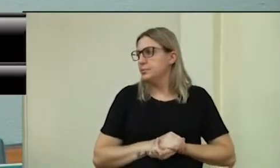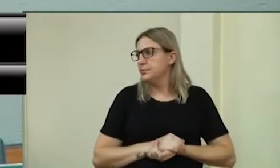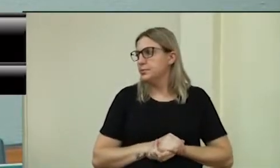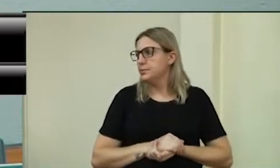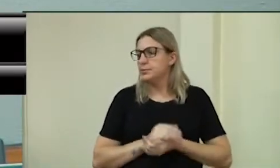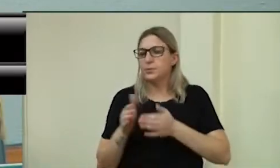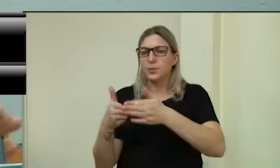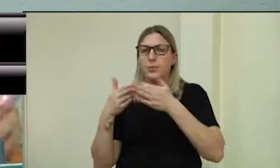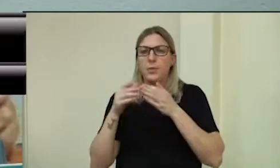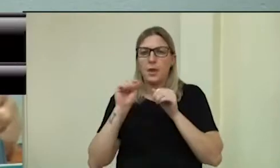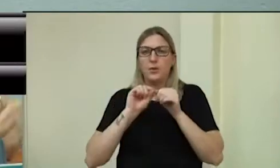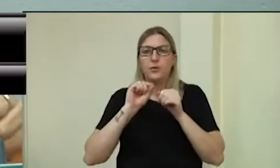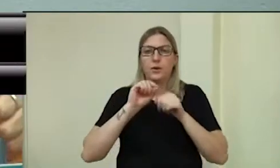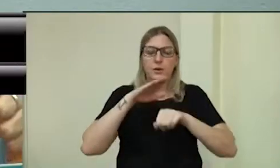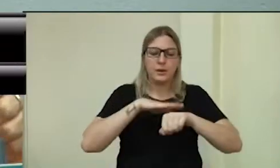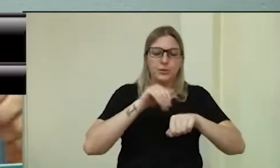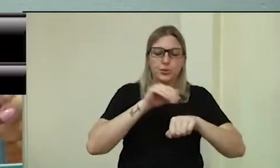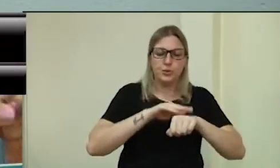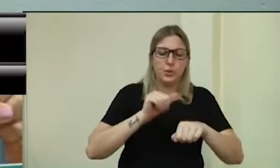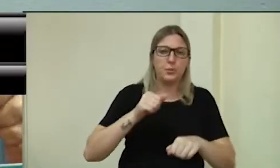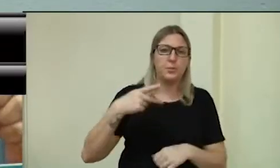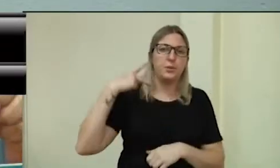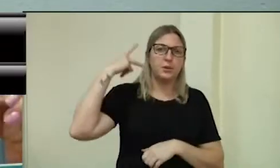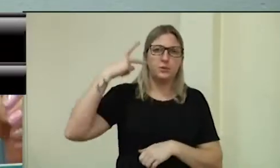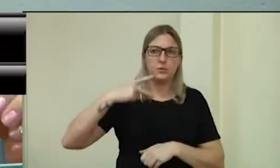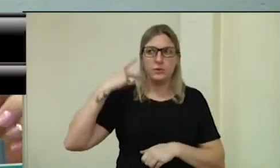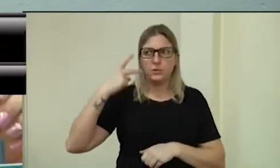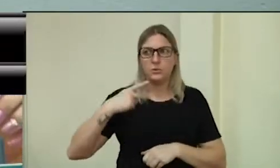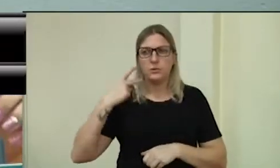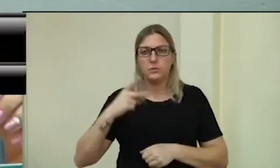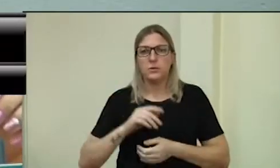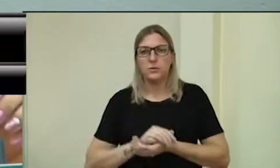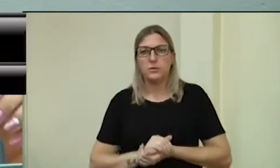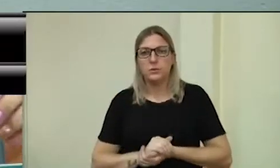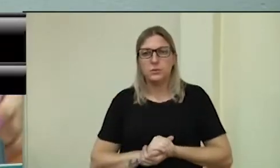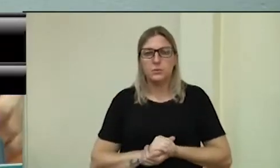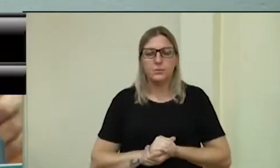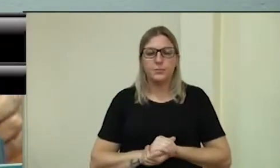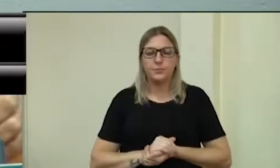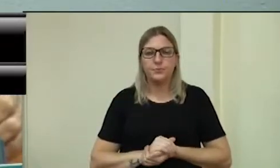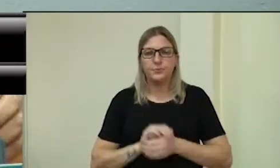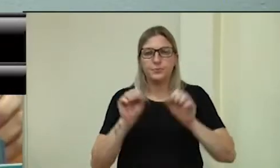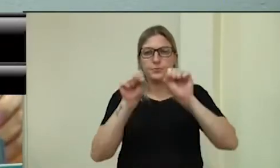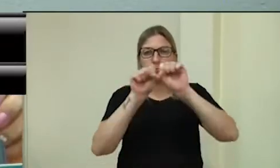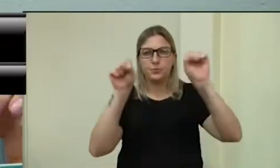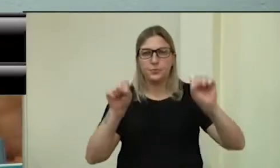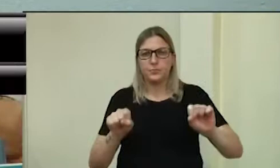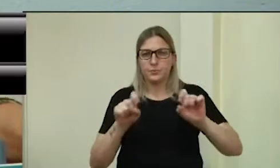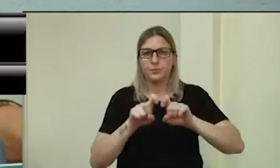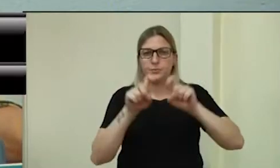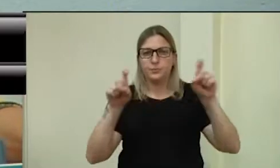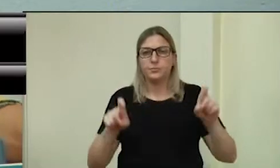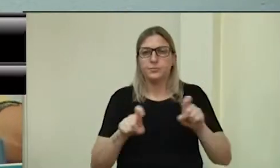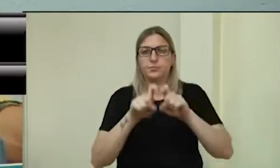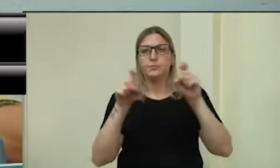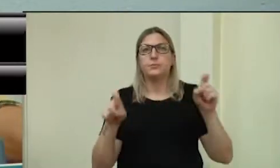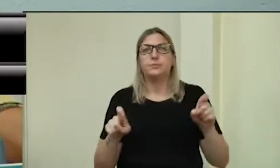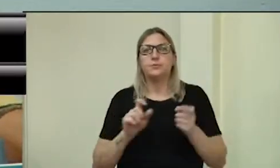Solicito que seja realizada a chamada dos senhores vereadores pelo sistema eletrônico.